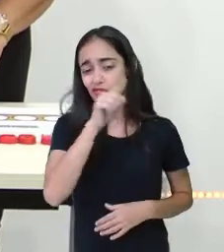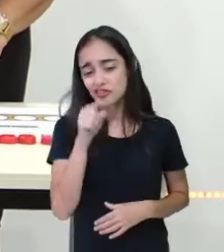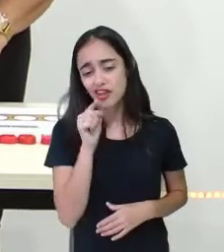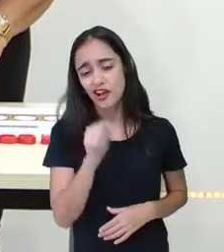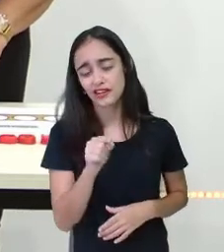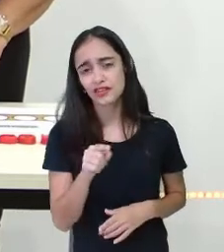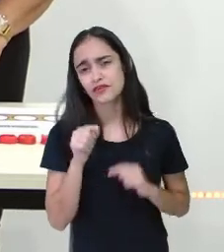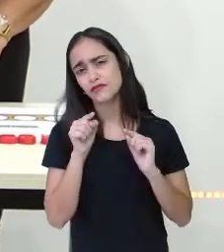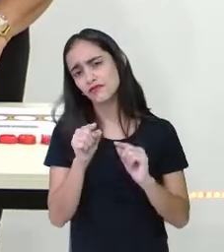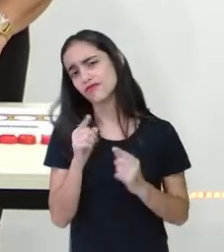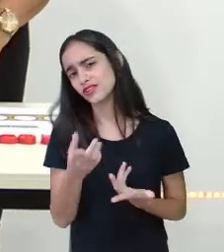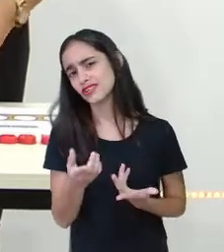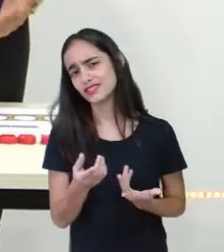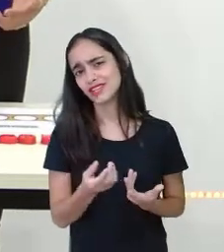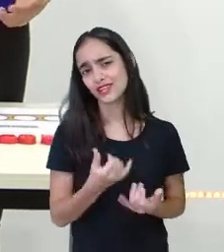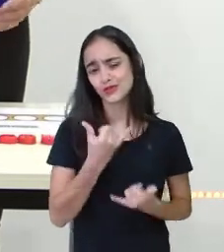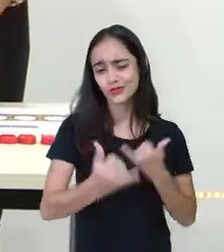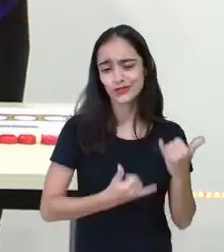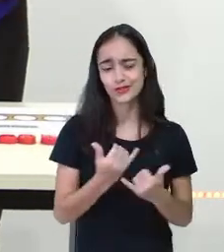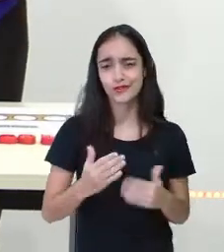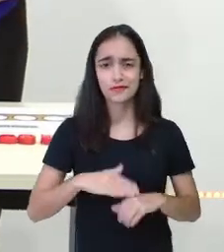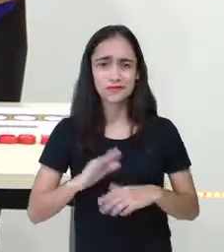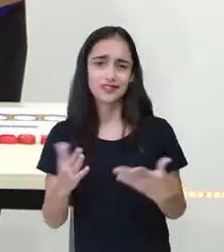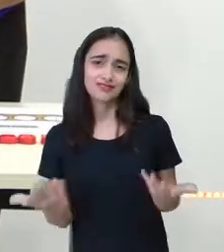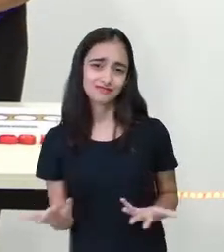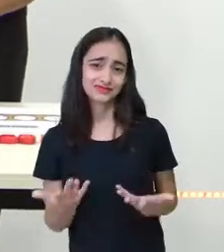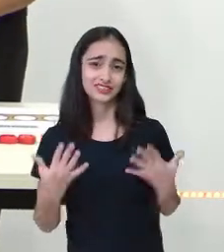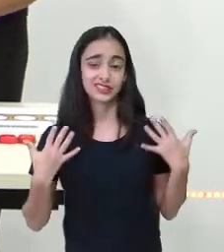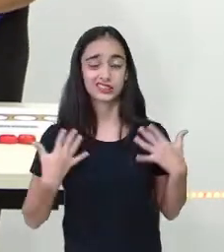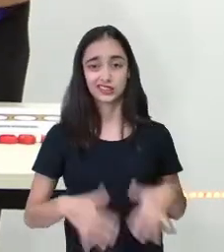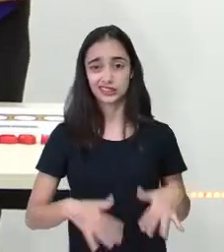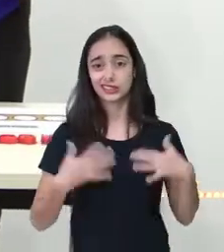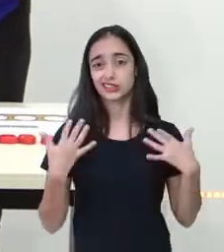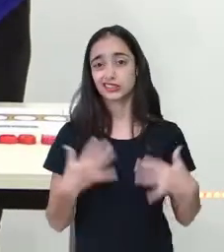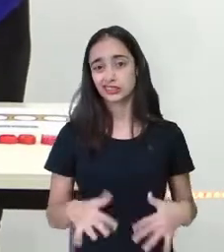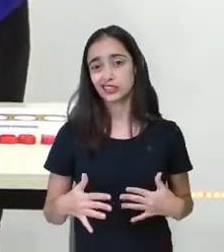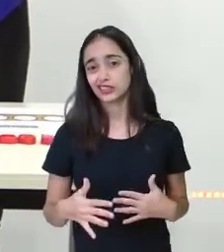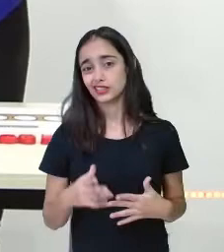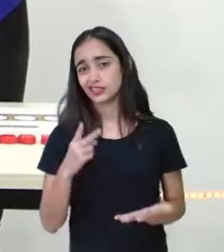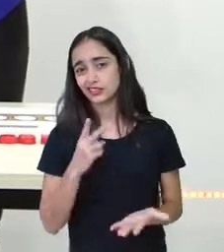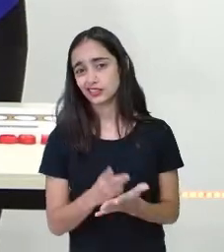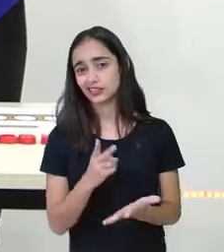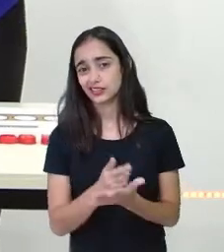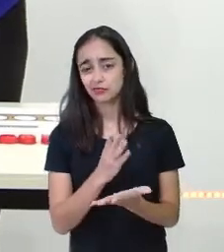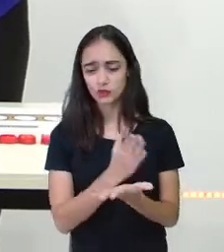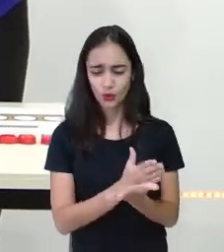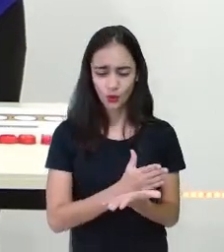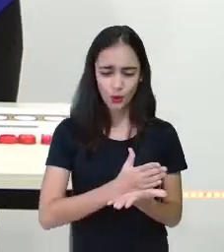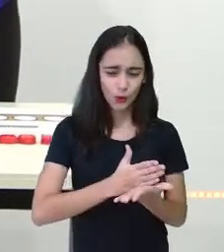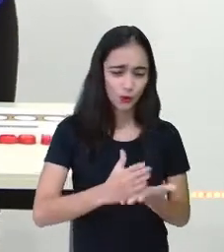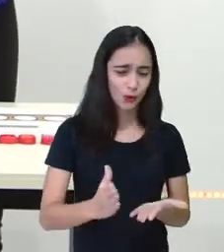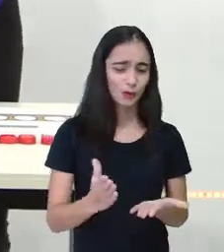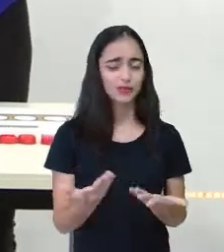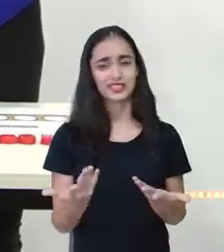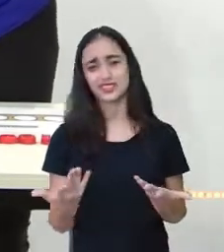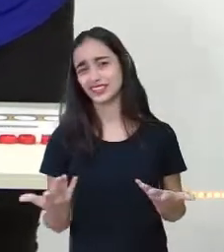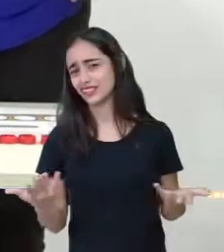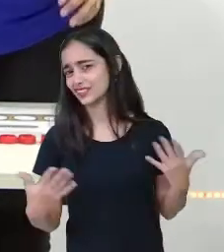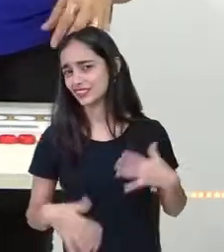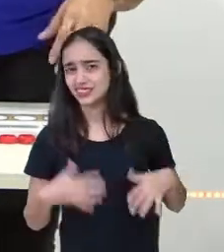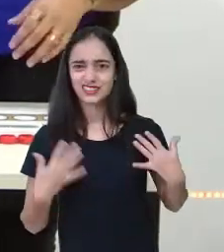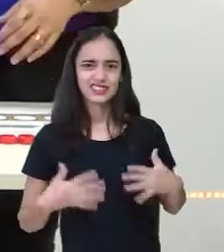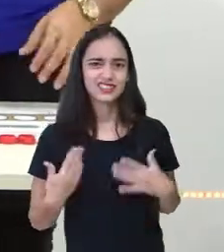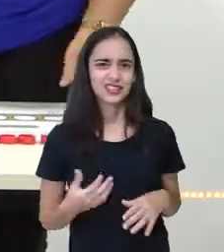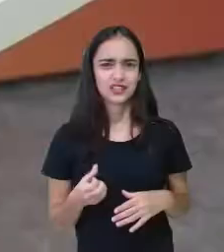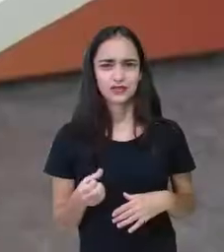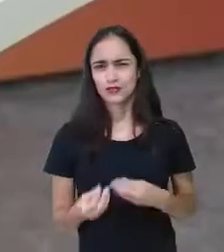você passa a vez, né? Fica sem jogar uma jogada, né? Aí, é sempre como esse... Não é maravilha. Como essa aqui não